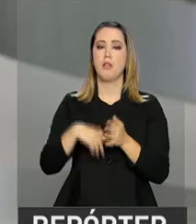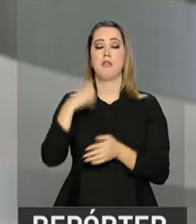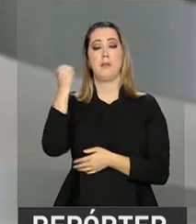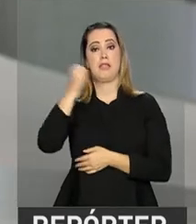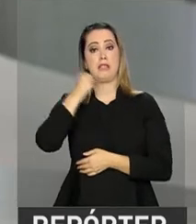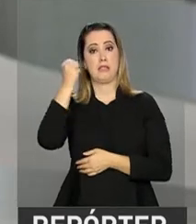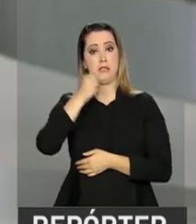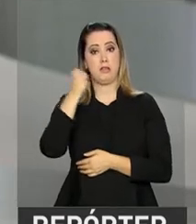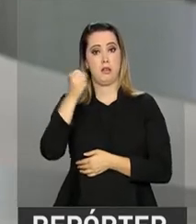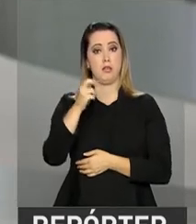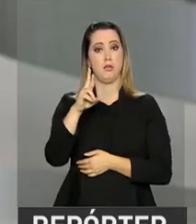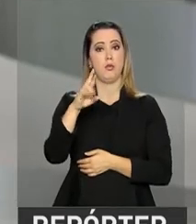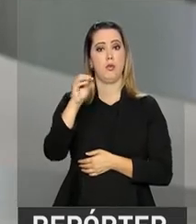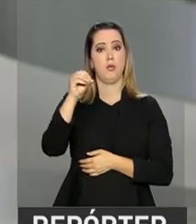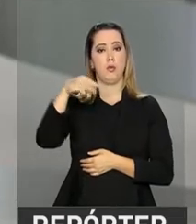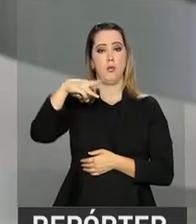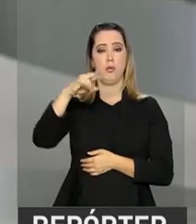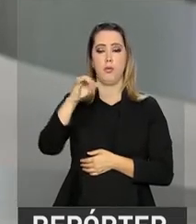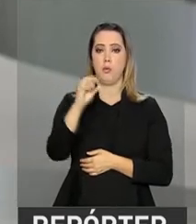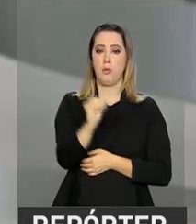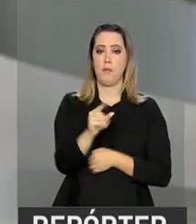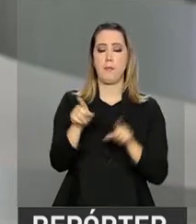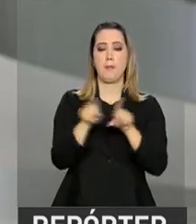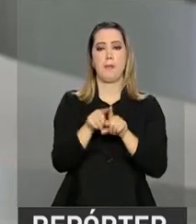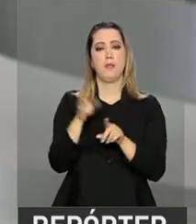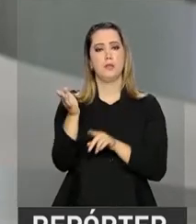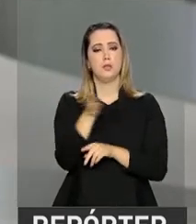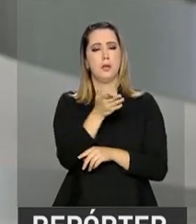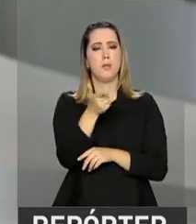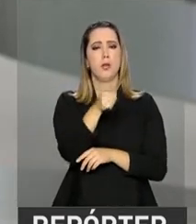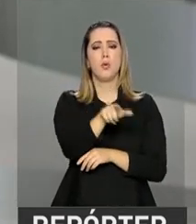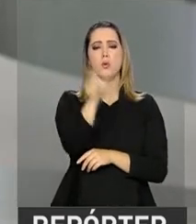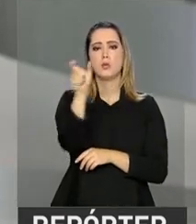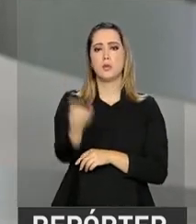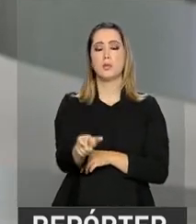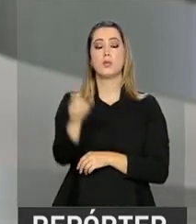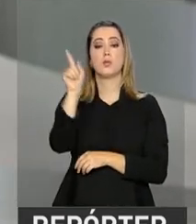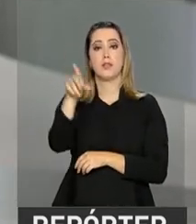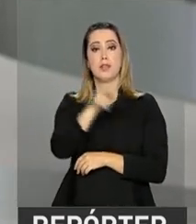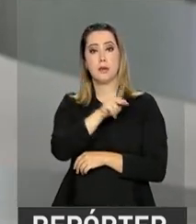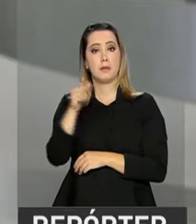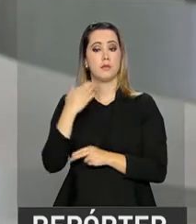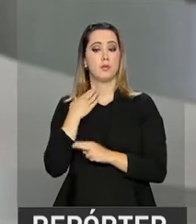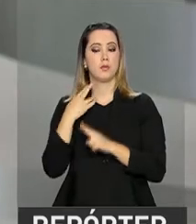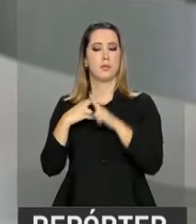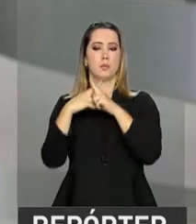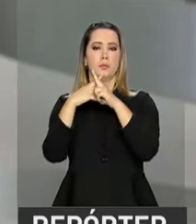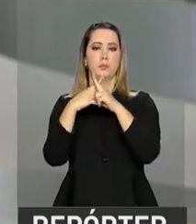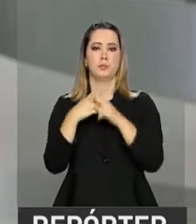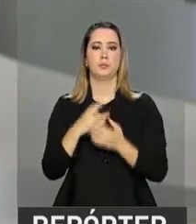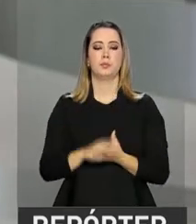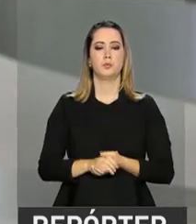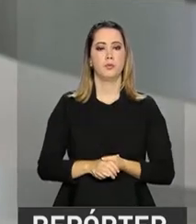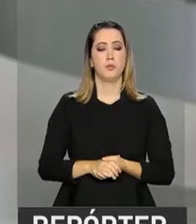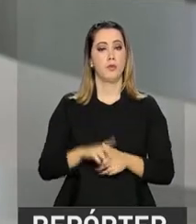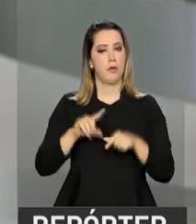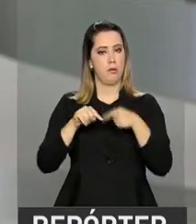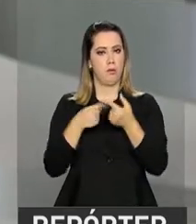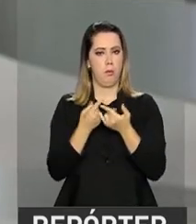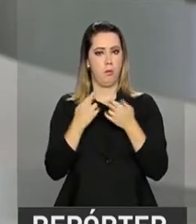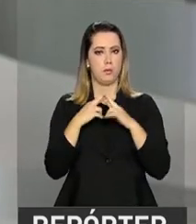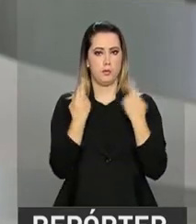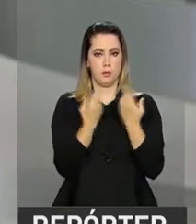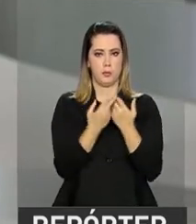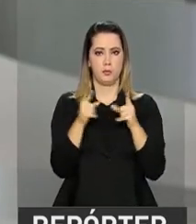que é líder do governo no Senado e também Gilberto Occhi, que é presidente da Caixa Econômica Federal. Logo depois